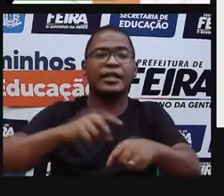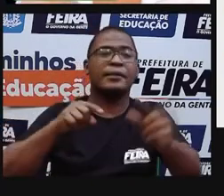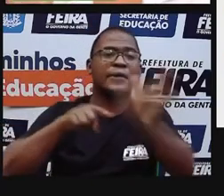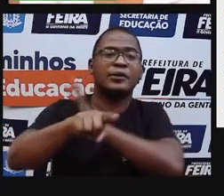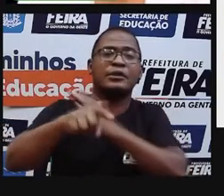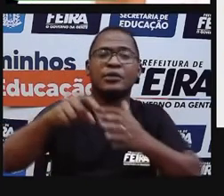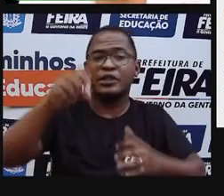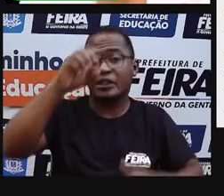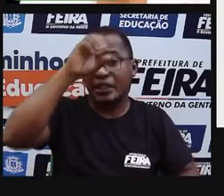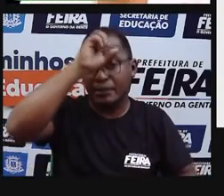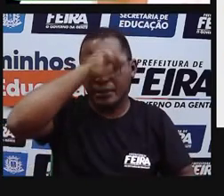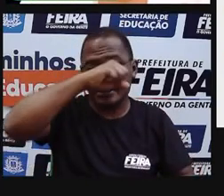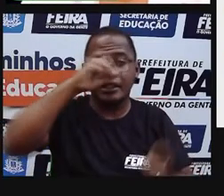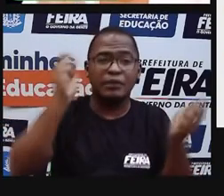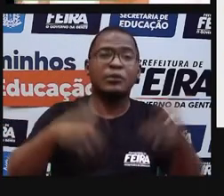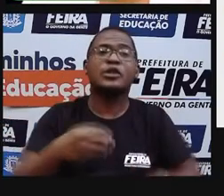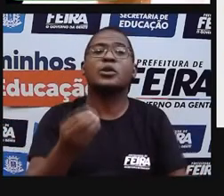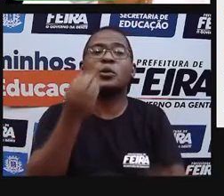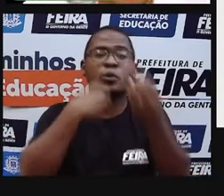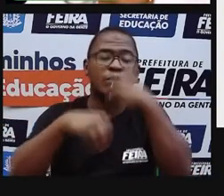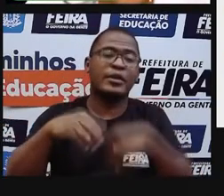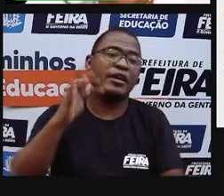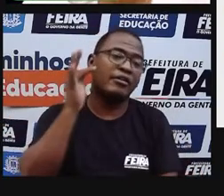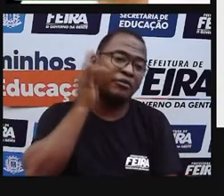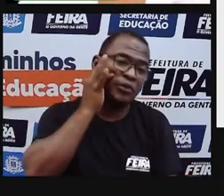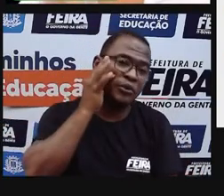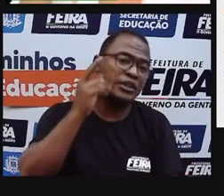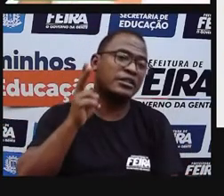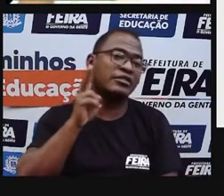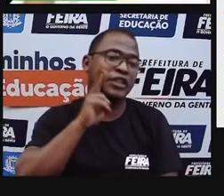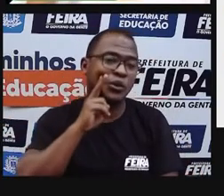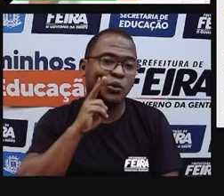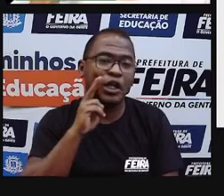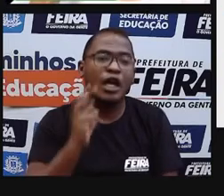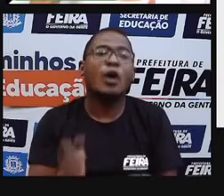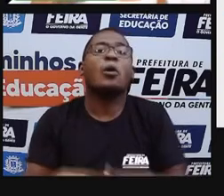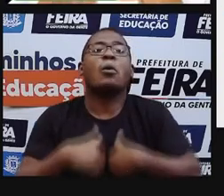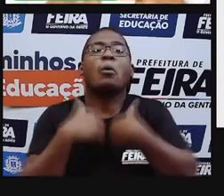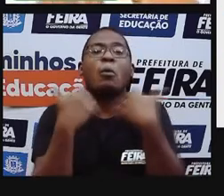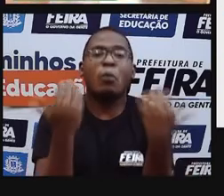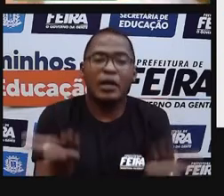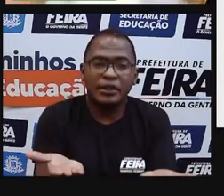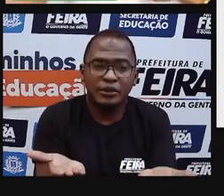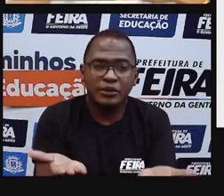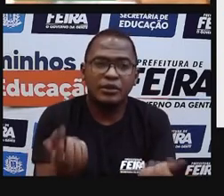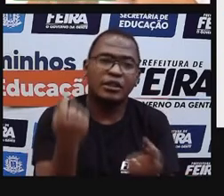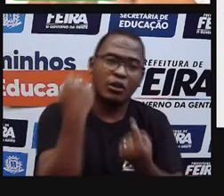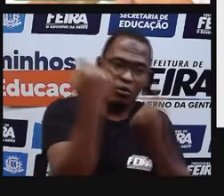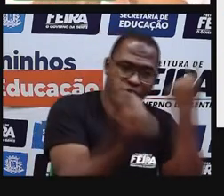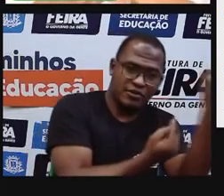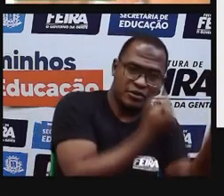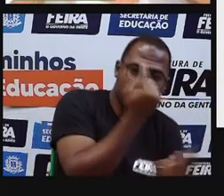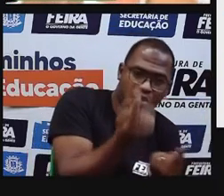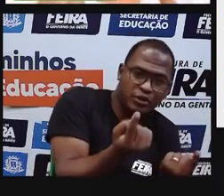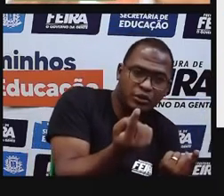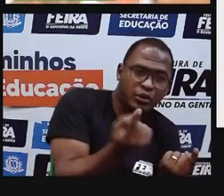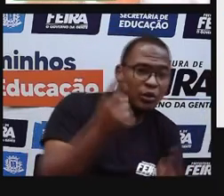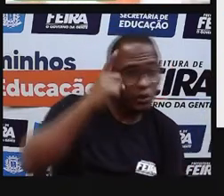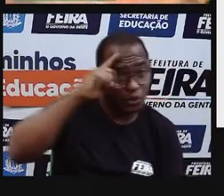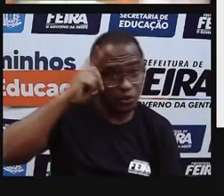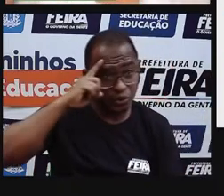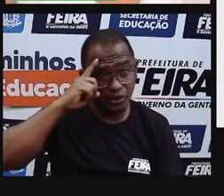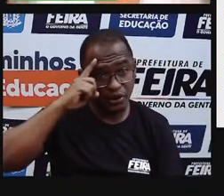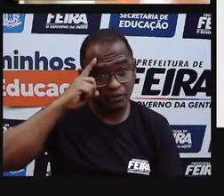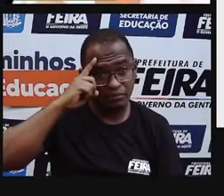De vez em quando. Não como porque não gosto. Ou todos os dias. Vamos colocar todos os dias porque fruta e